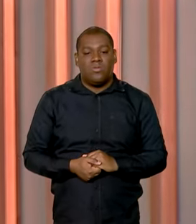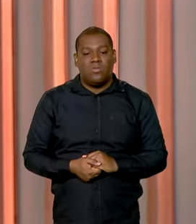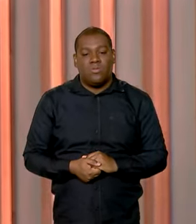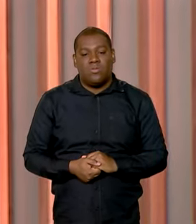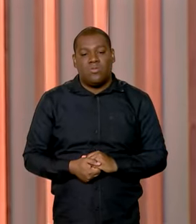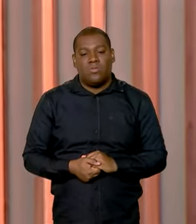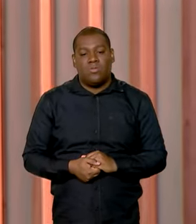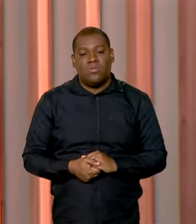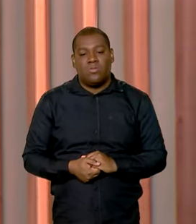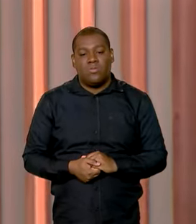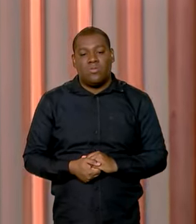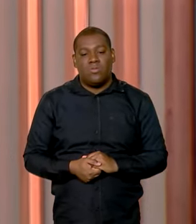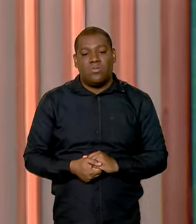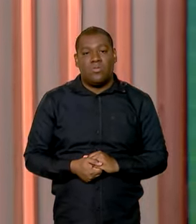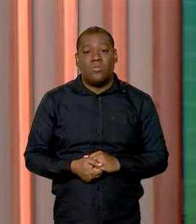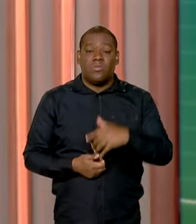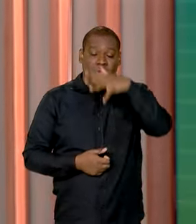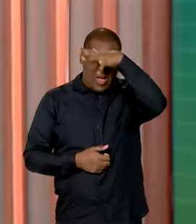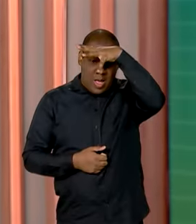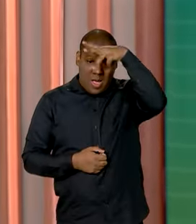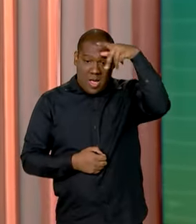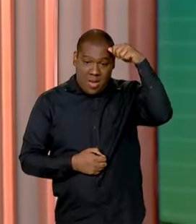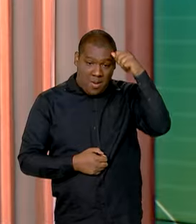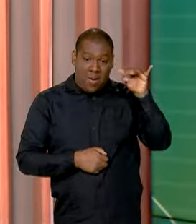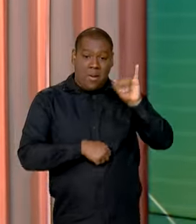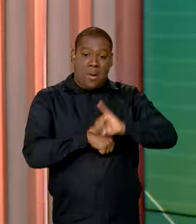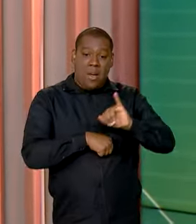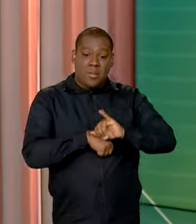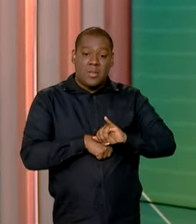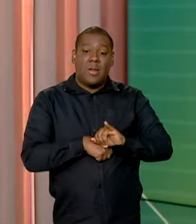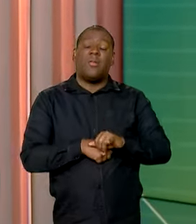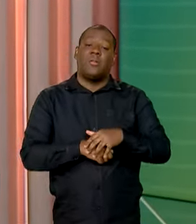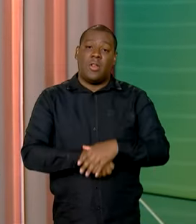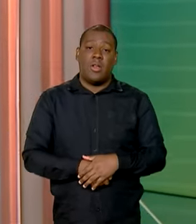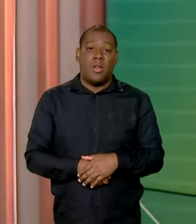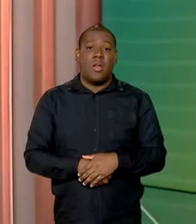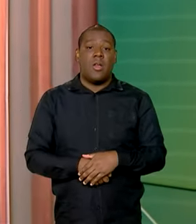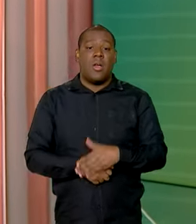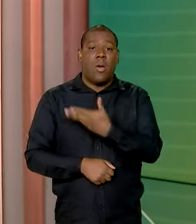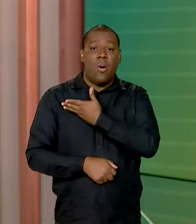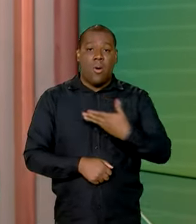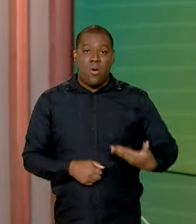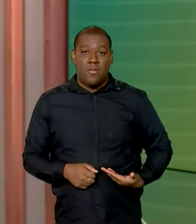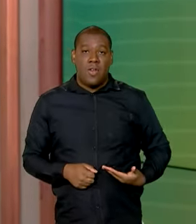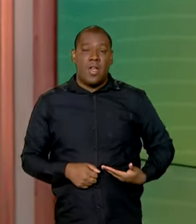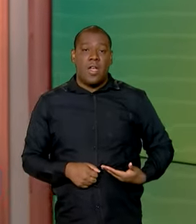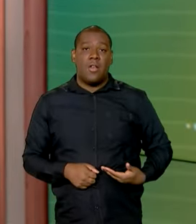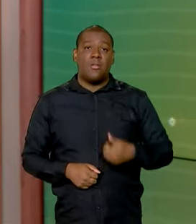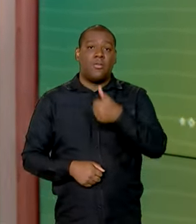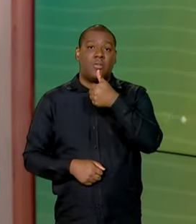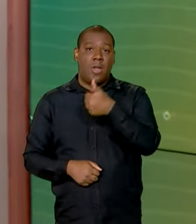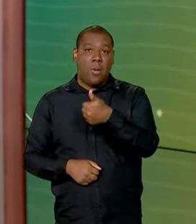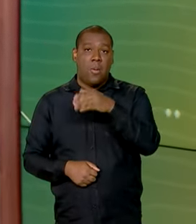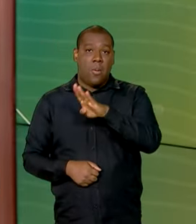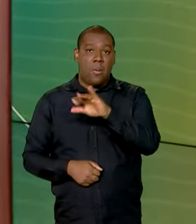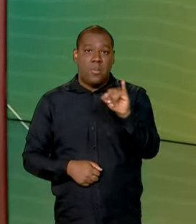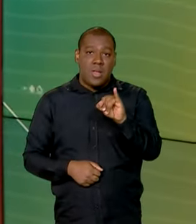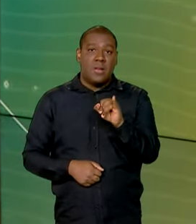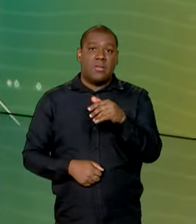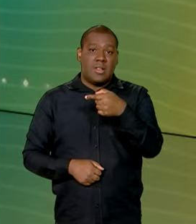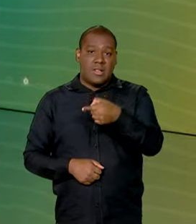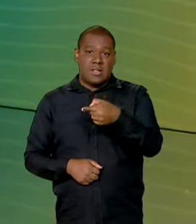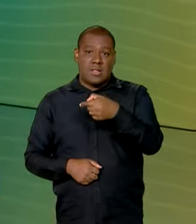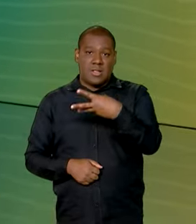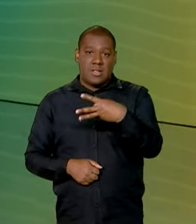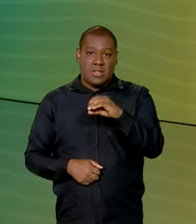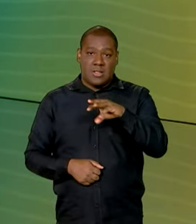O Polo Industrial de Manaus vai contar com 1 bilhão e 730 milhões de reais em novos investimentos.